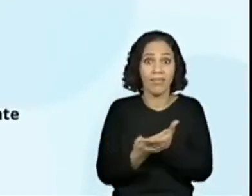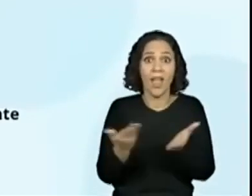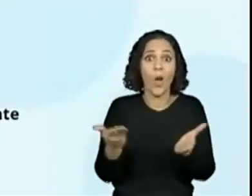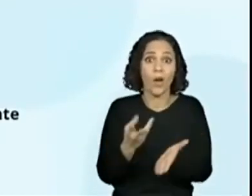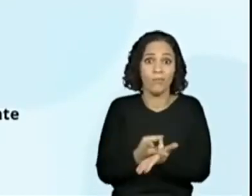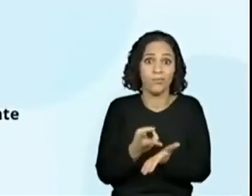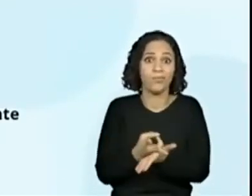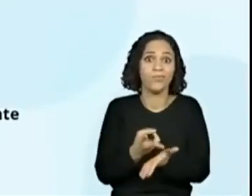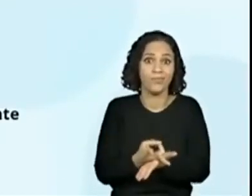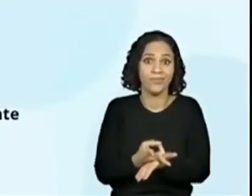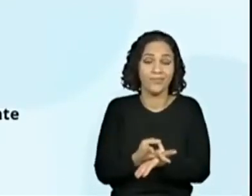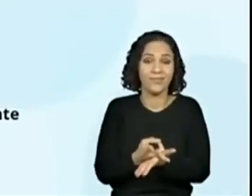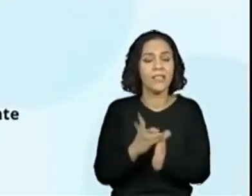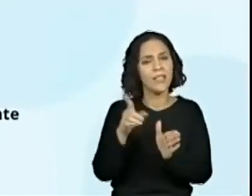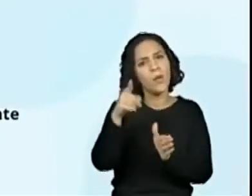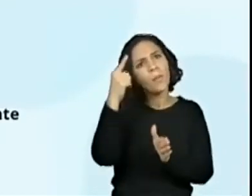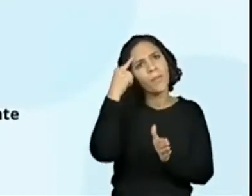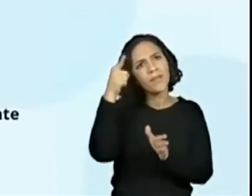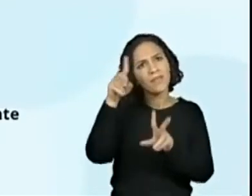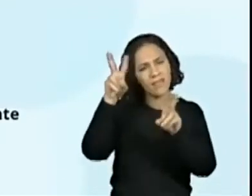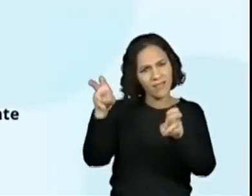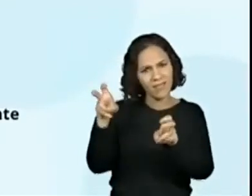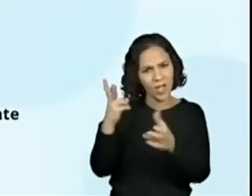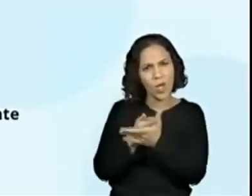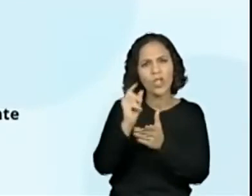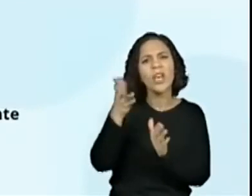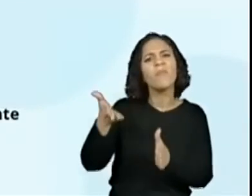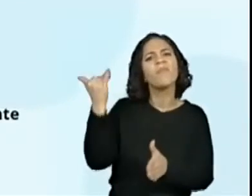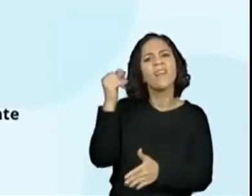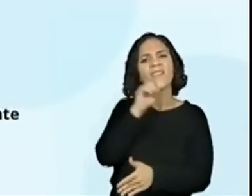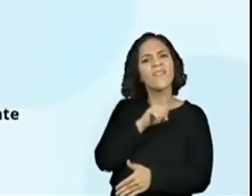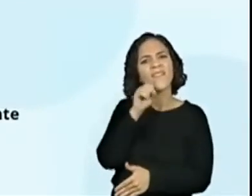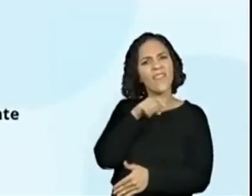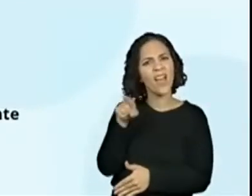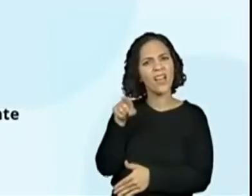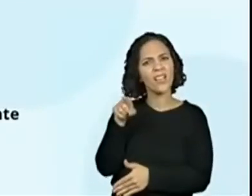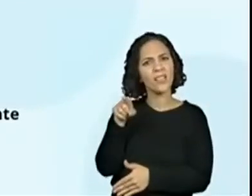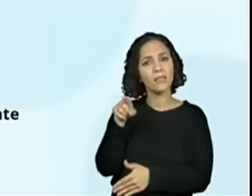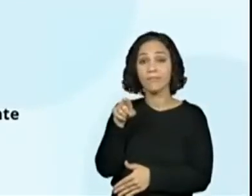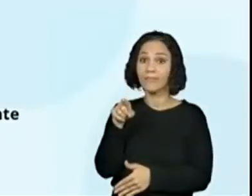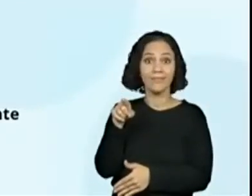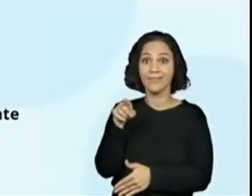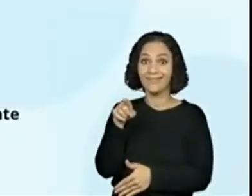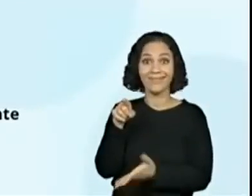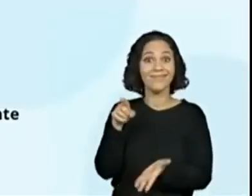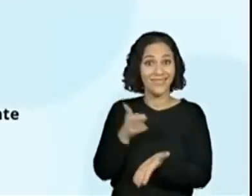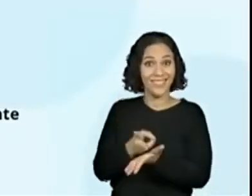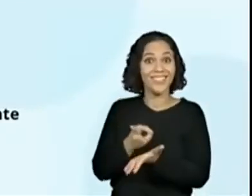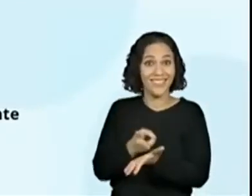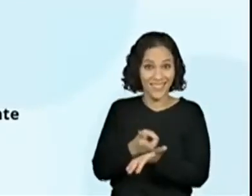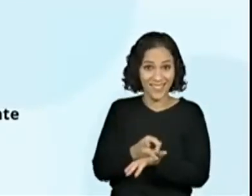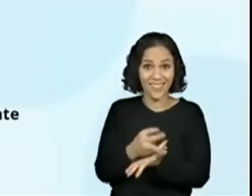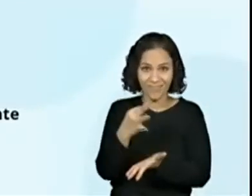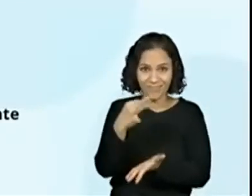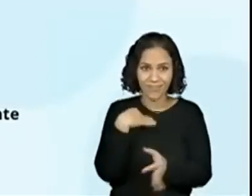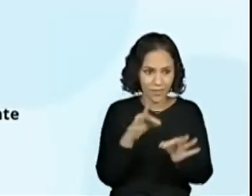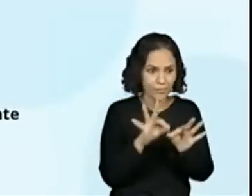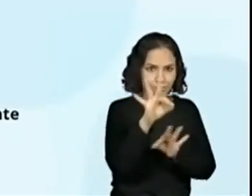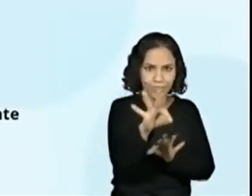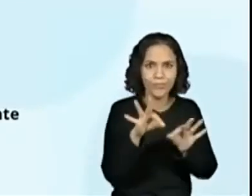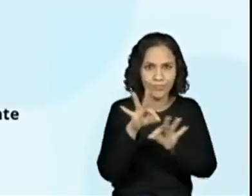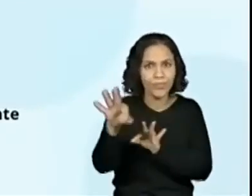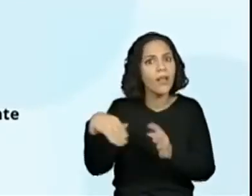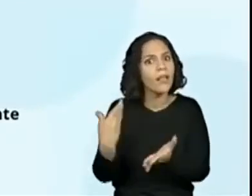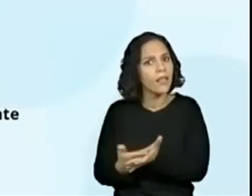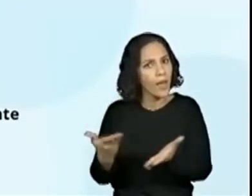Então, hoje ela ainda continua, importante, será? E aí, ainda continuamos, não Ainda continuamos aí em distanciamento